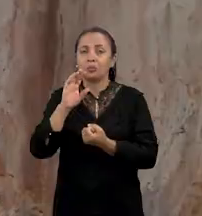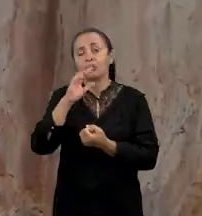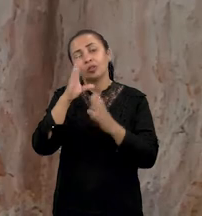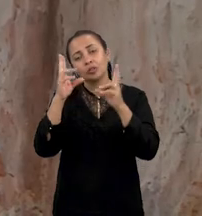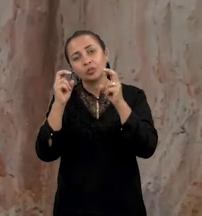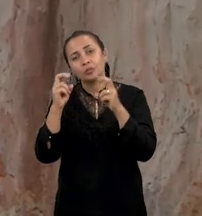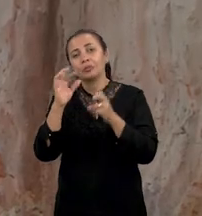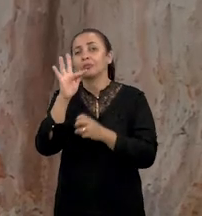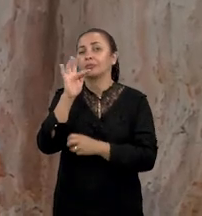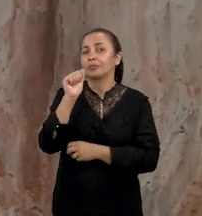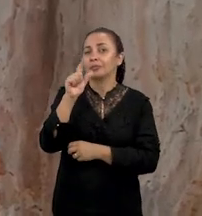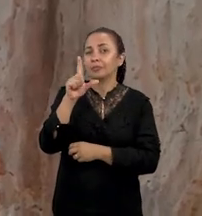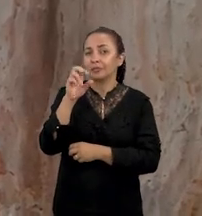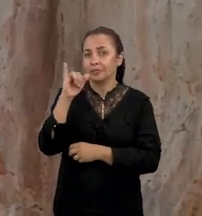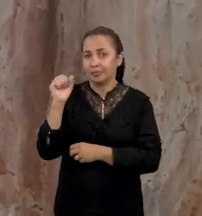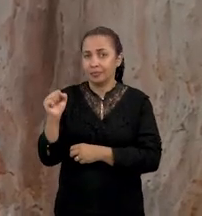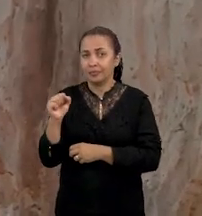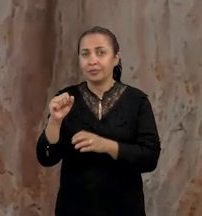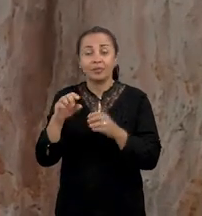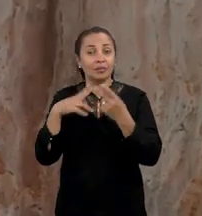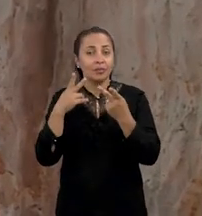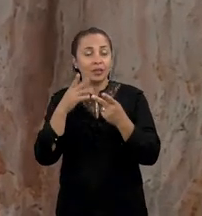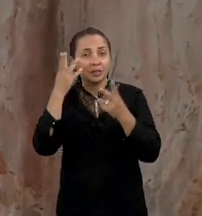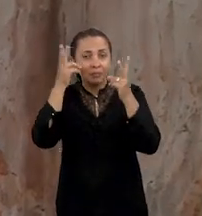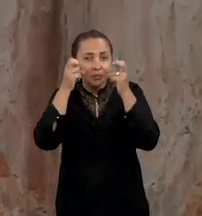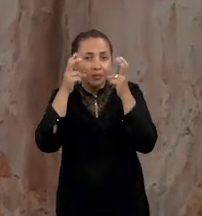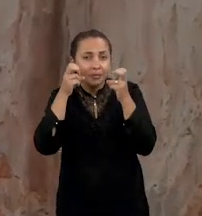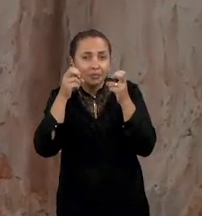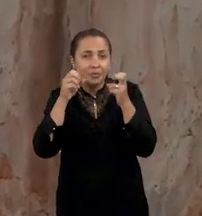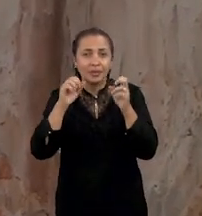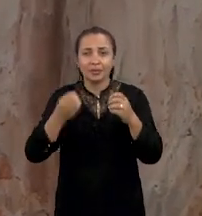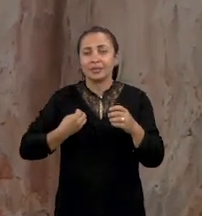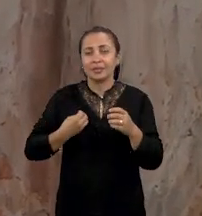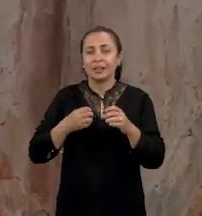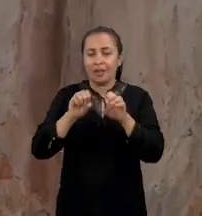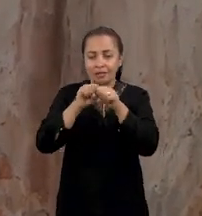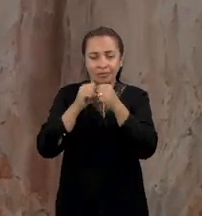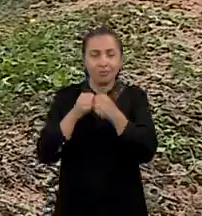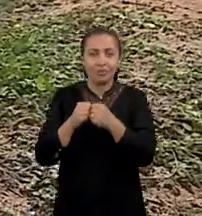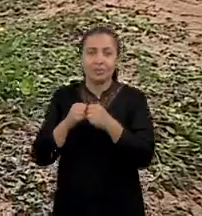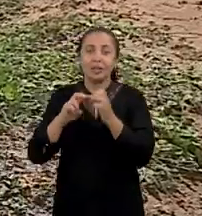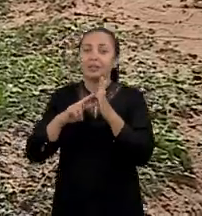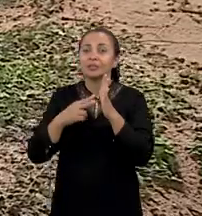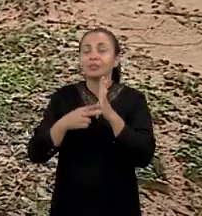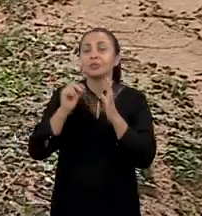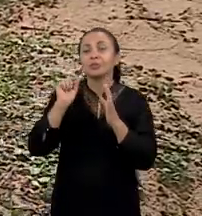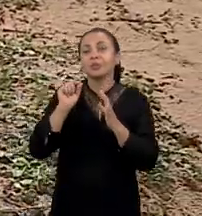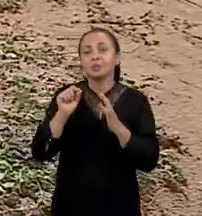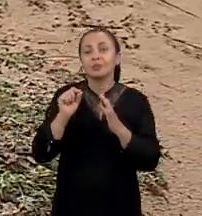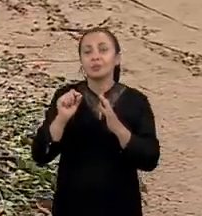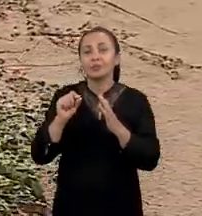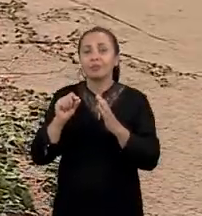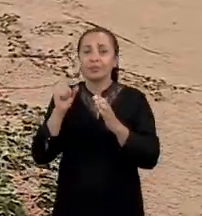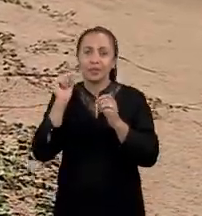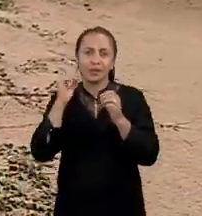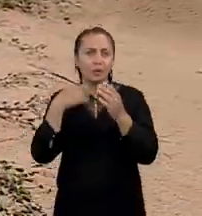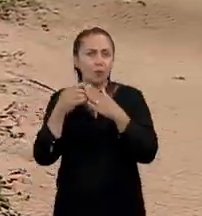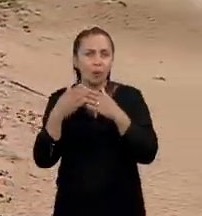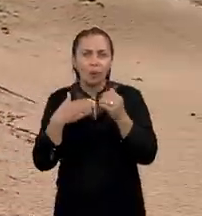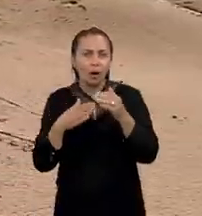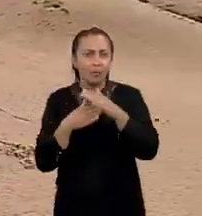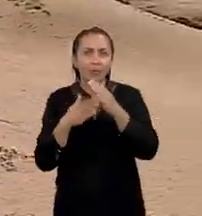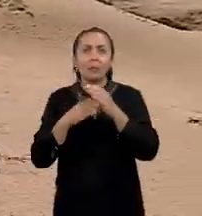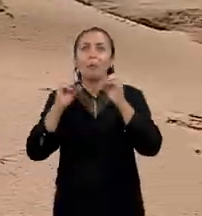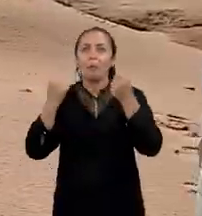falésia. O fato de a gente indicar que está colapsando, significa que esse material, a